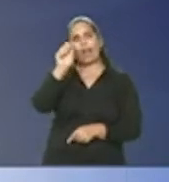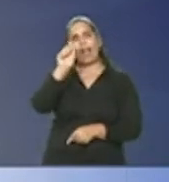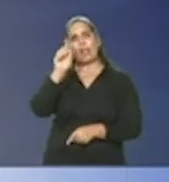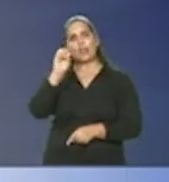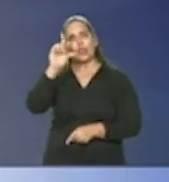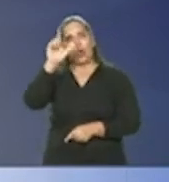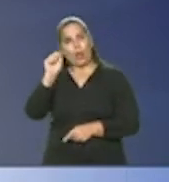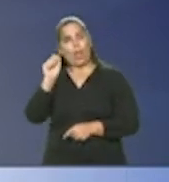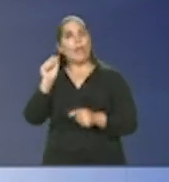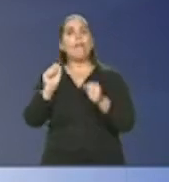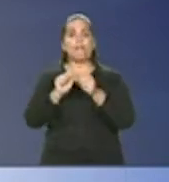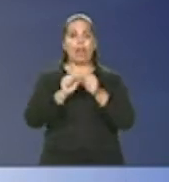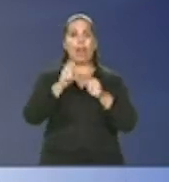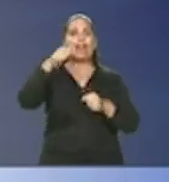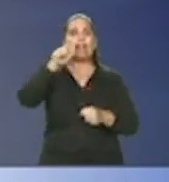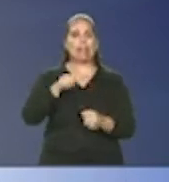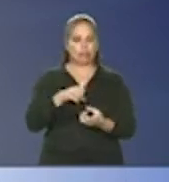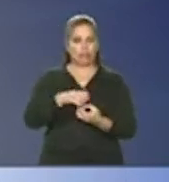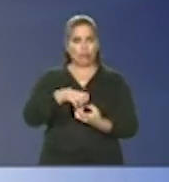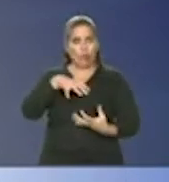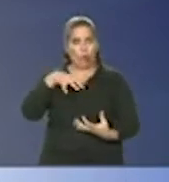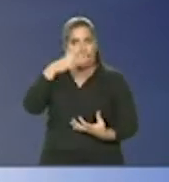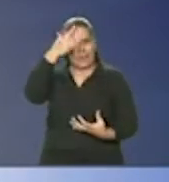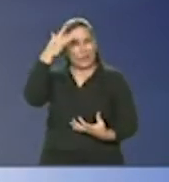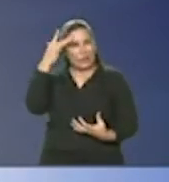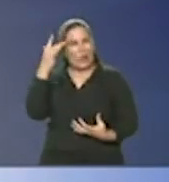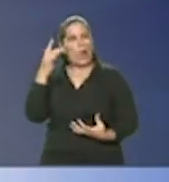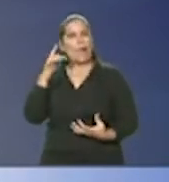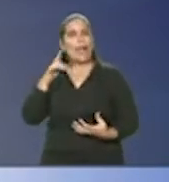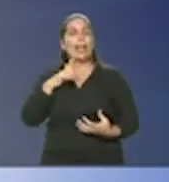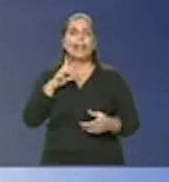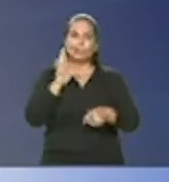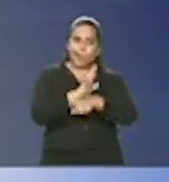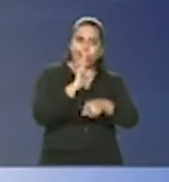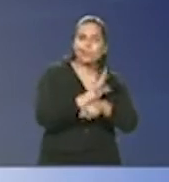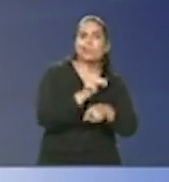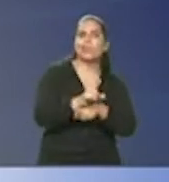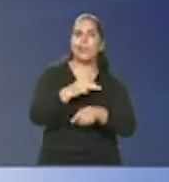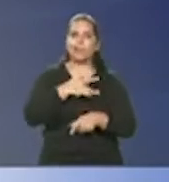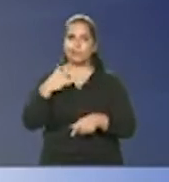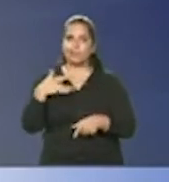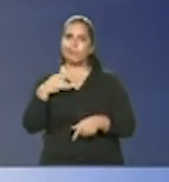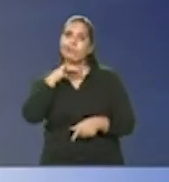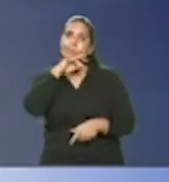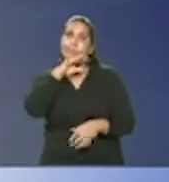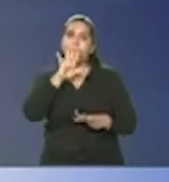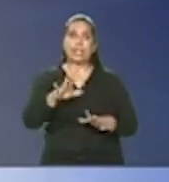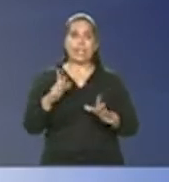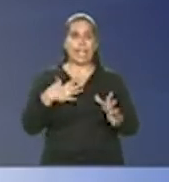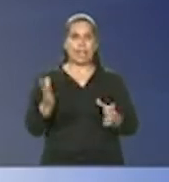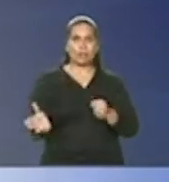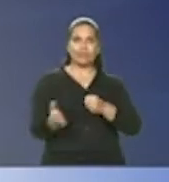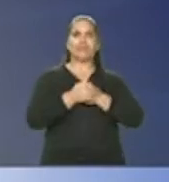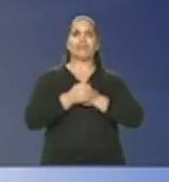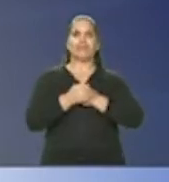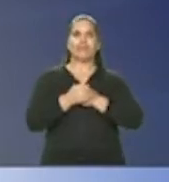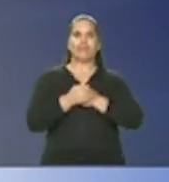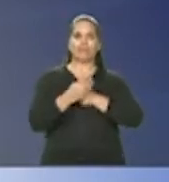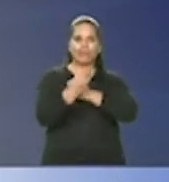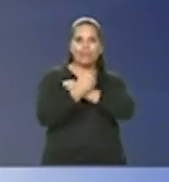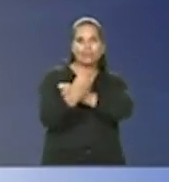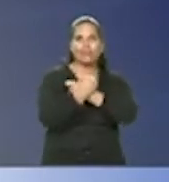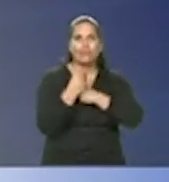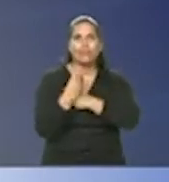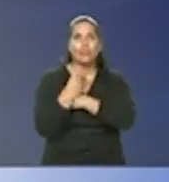idosos sobretudo aqueles com comorbidade que a gente procura resguardar mais, fiquem protegidos, ou seja,